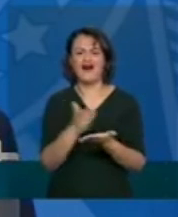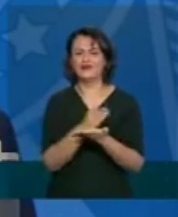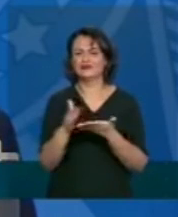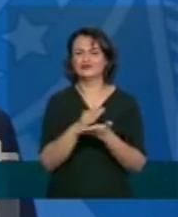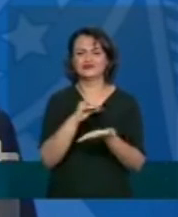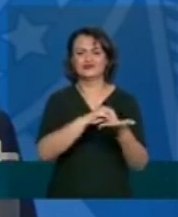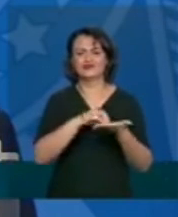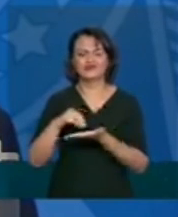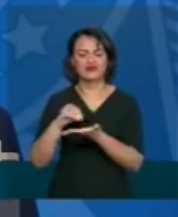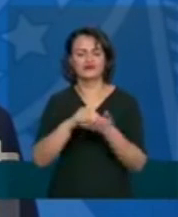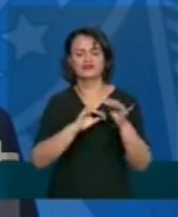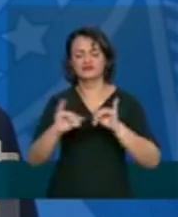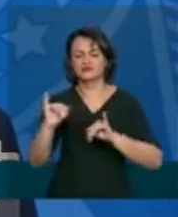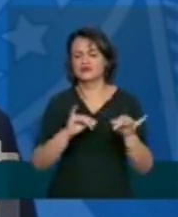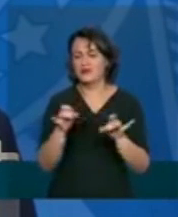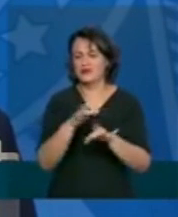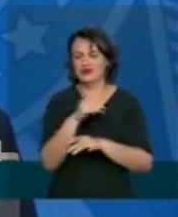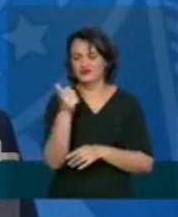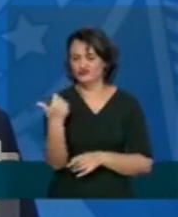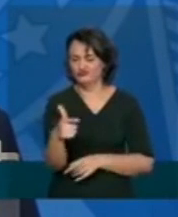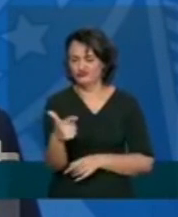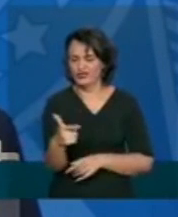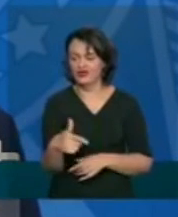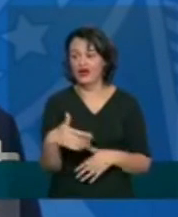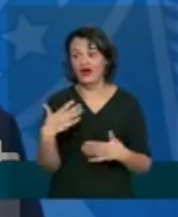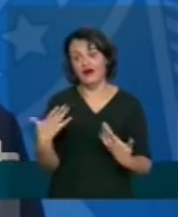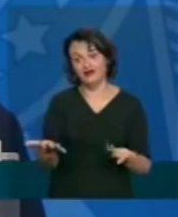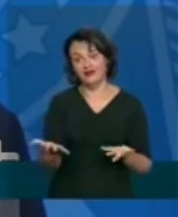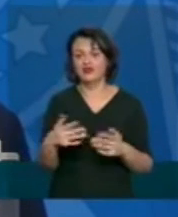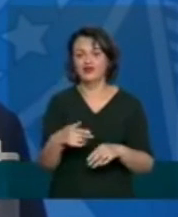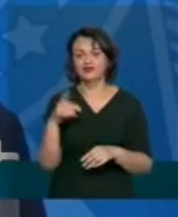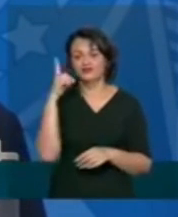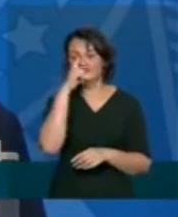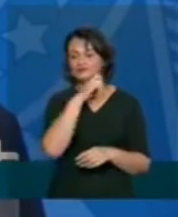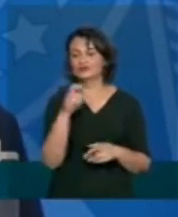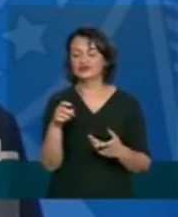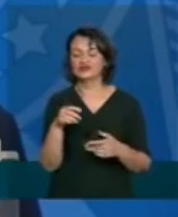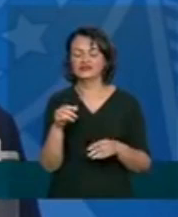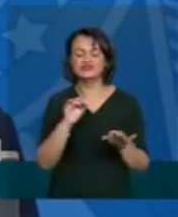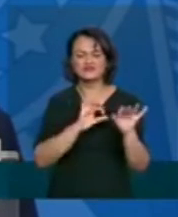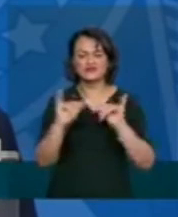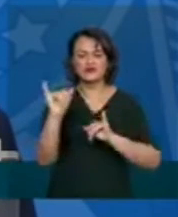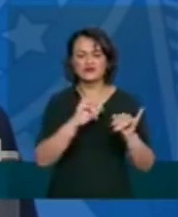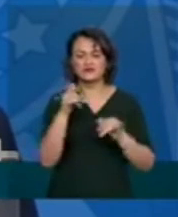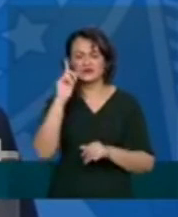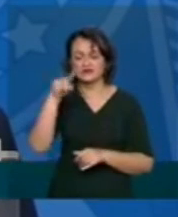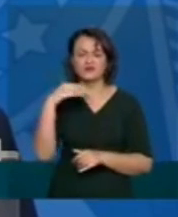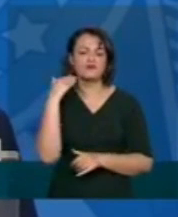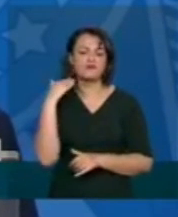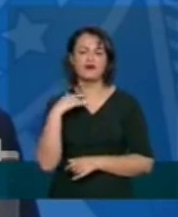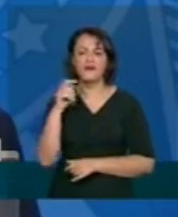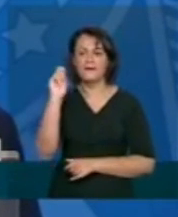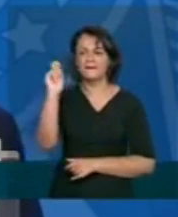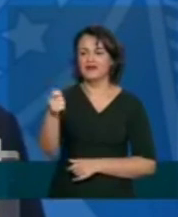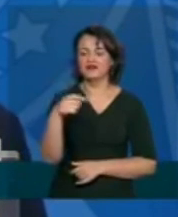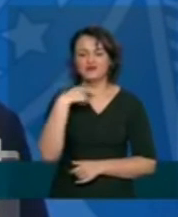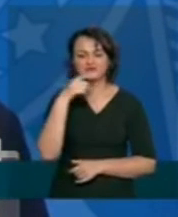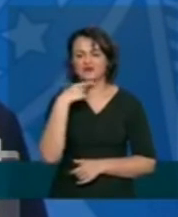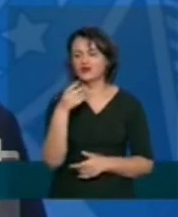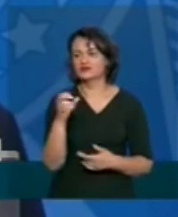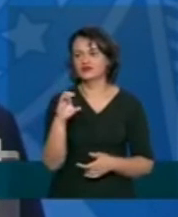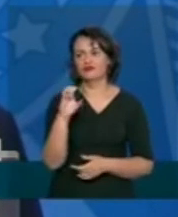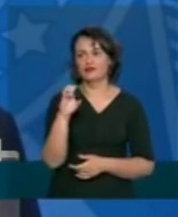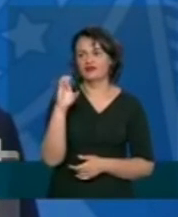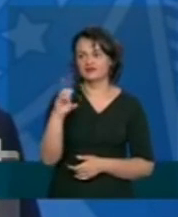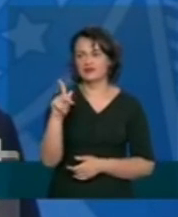preenchimento dos dados o que leva a uma dificuldade dos bancos de fazer o pagamento seja por digitação de